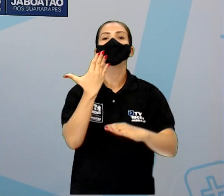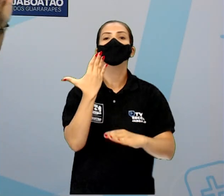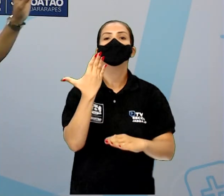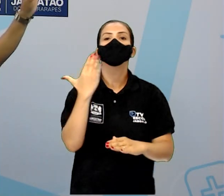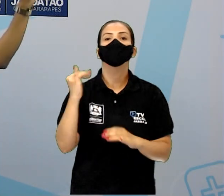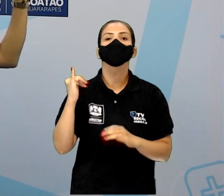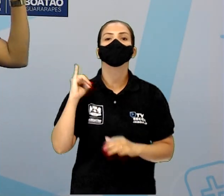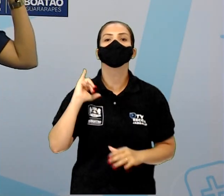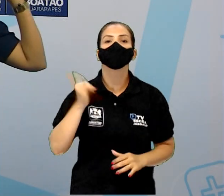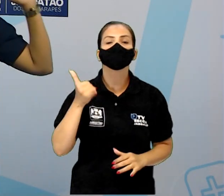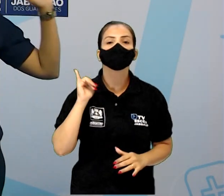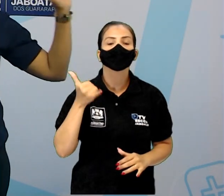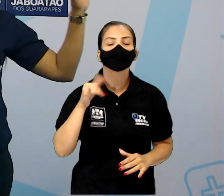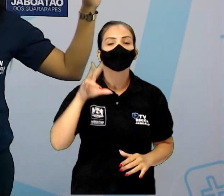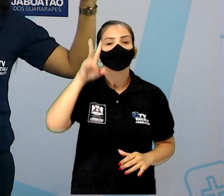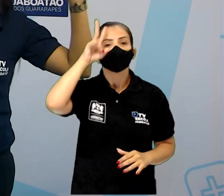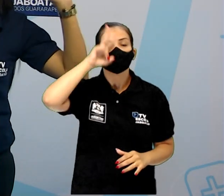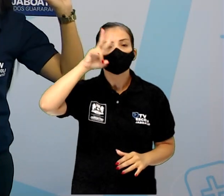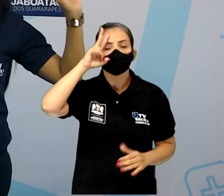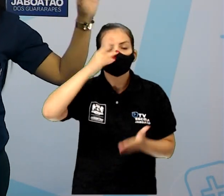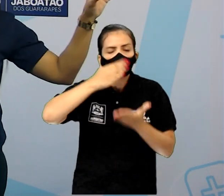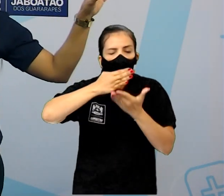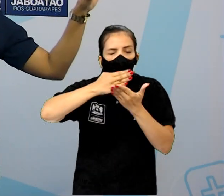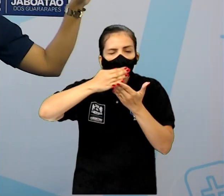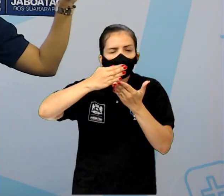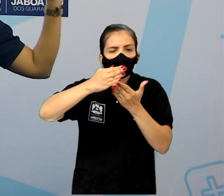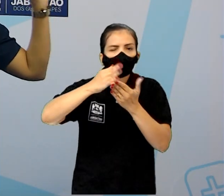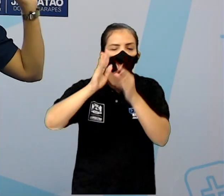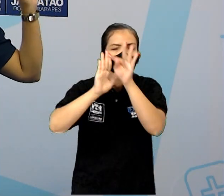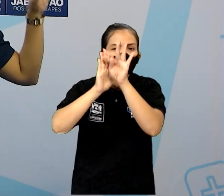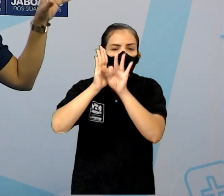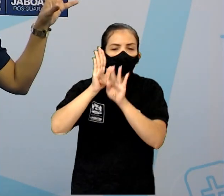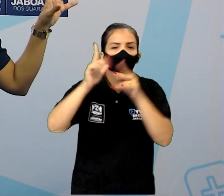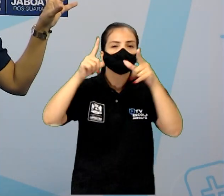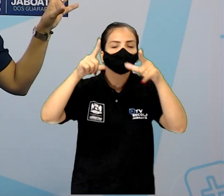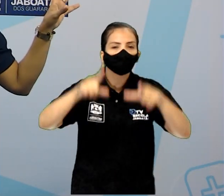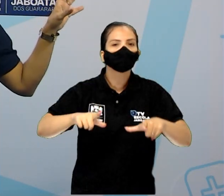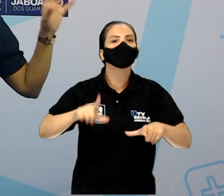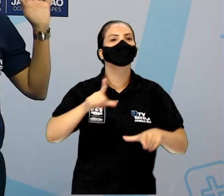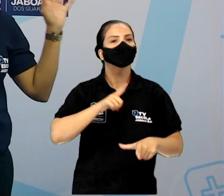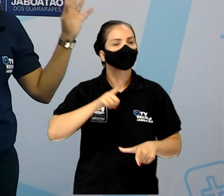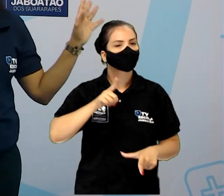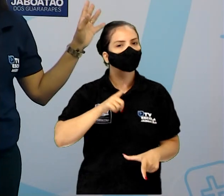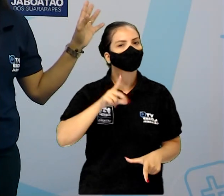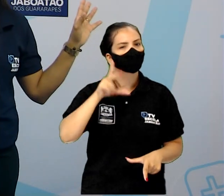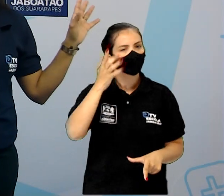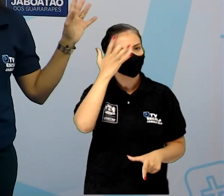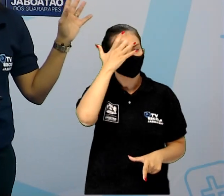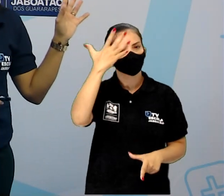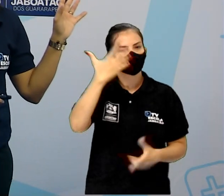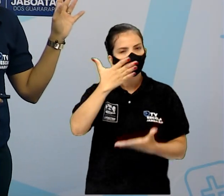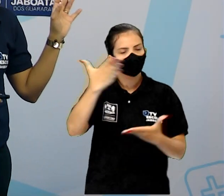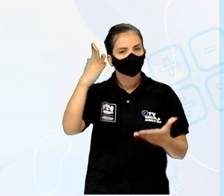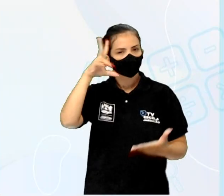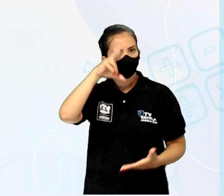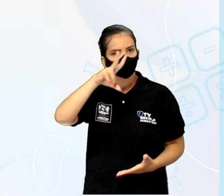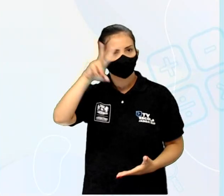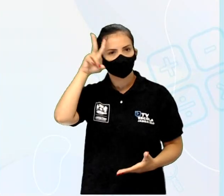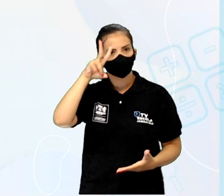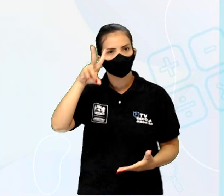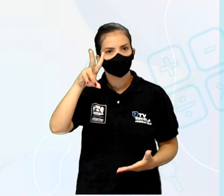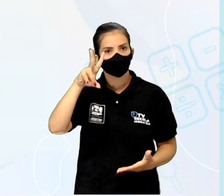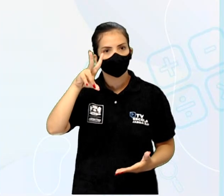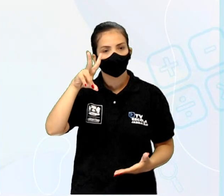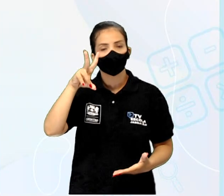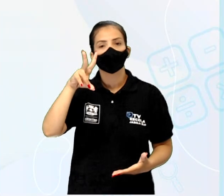mostrando, né? O local onde passa essa narrativa. Facinho. Eu acho que vocês lembram. Ligam aí